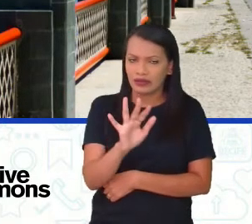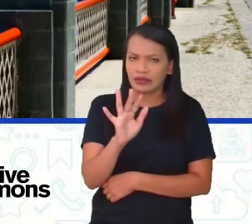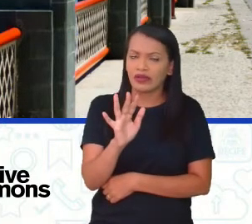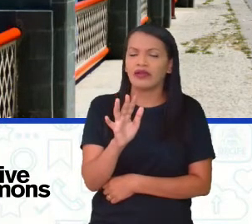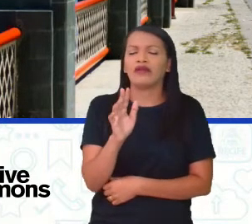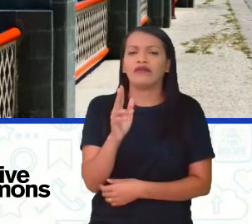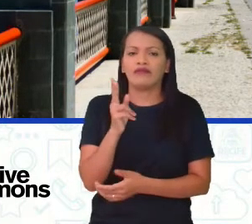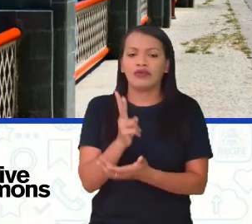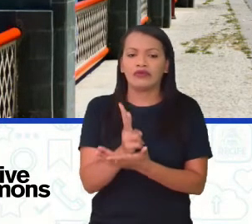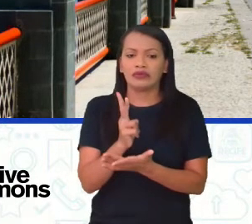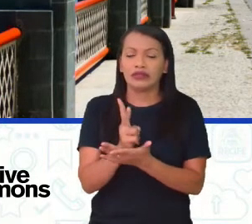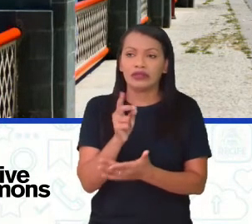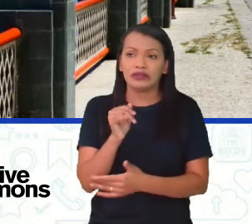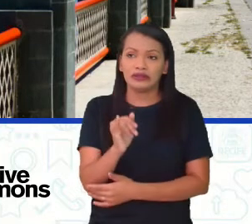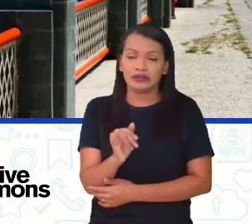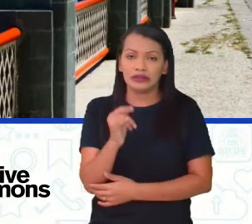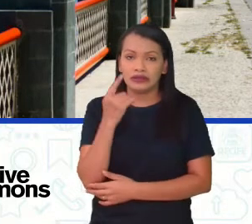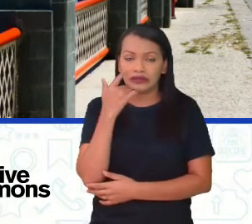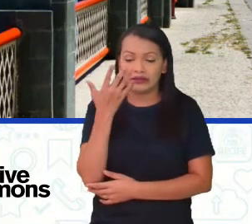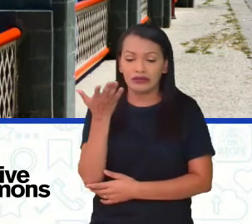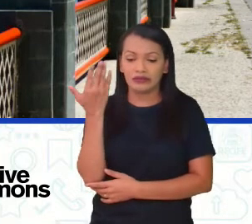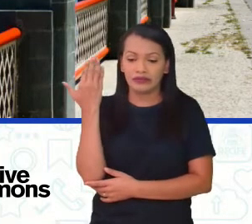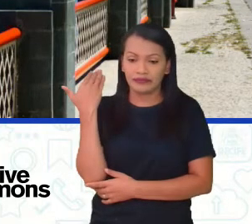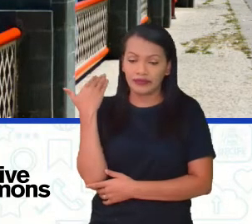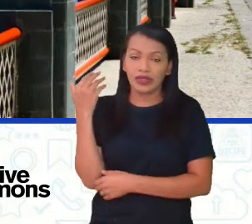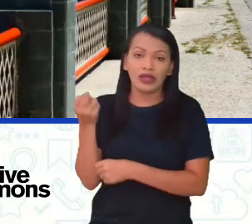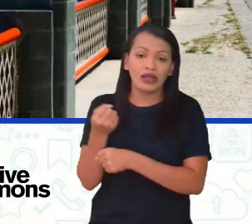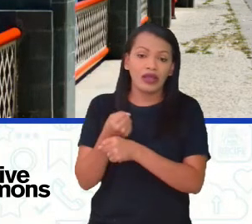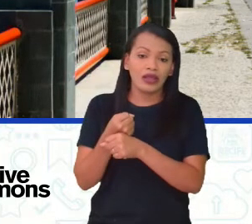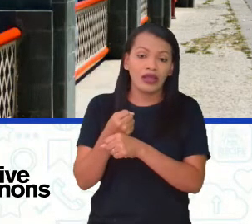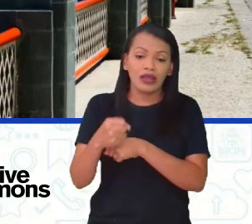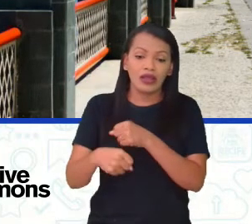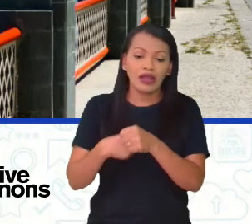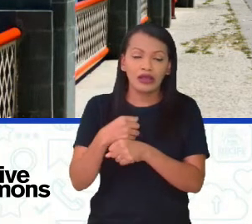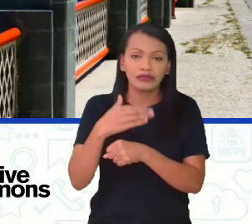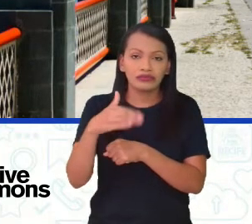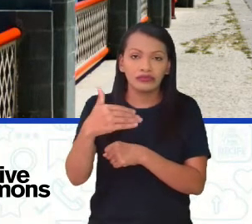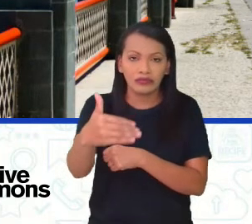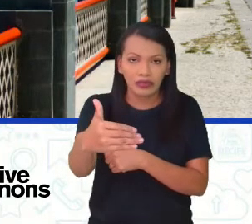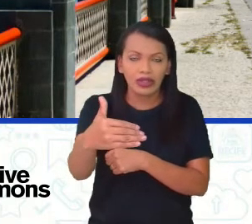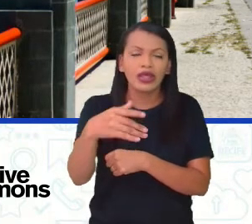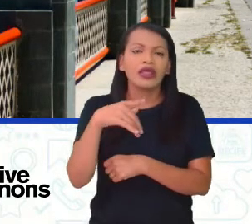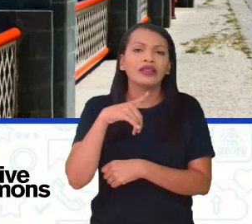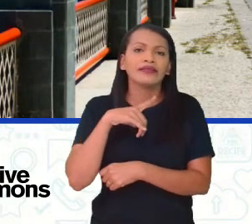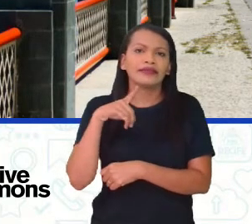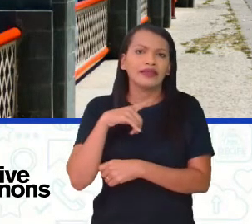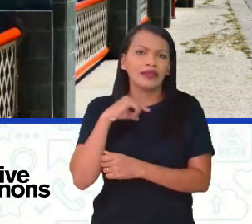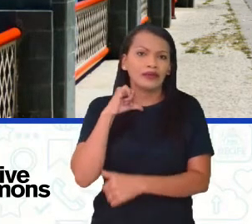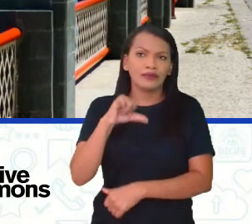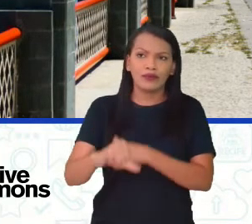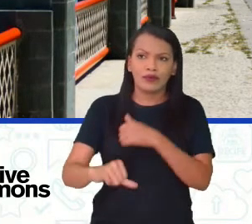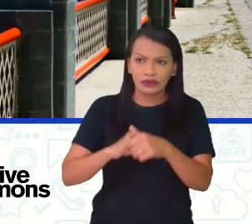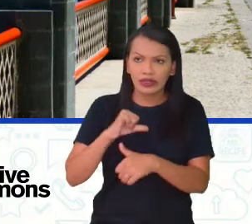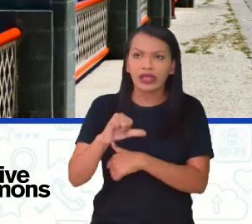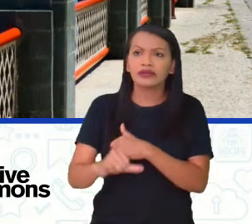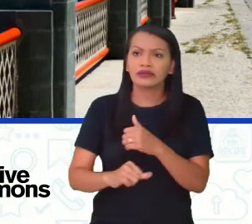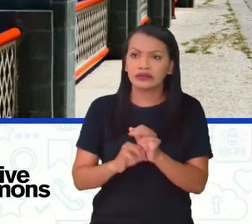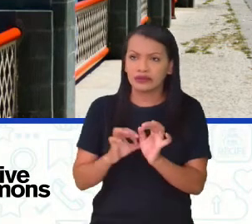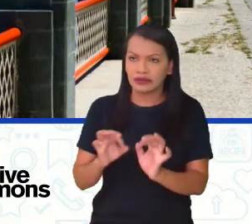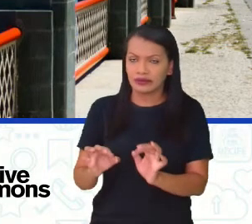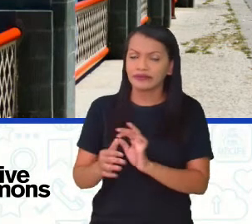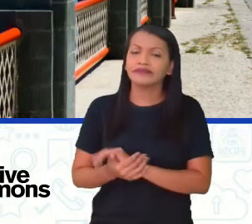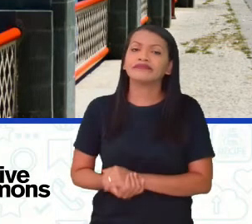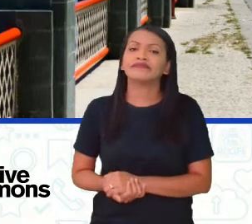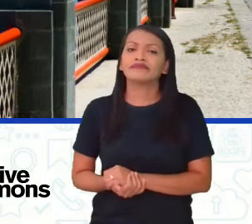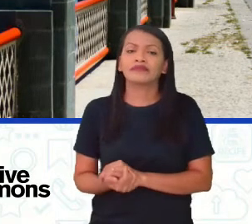né? Se a gente pegar um recorte daqui a alguns anos, possa ser que essas imagens estejam bem mais alteradas, né, professora Vanessa? Exatamente.